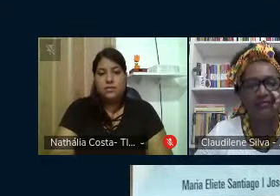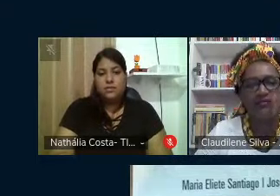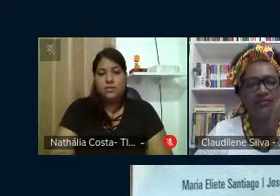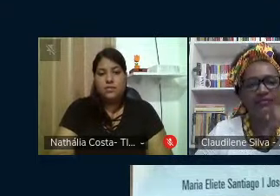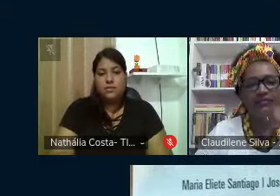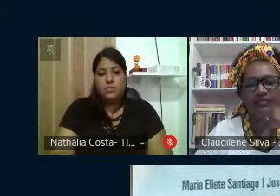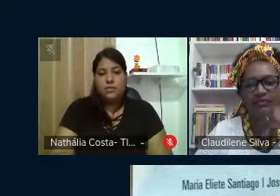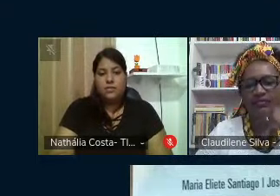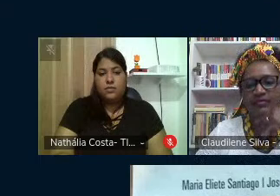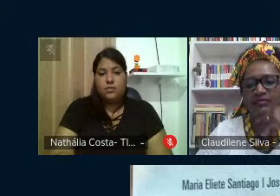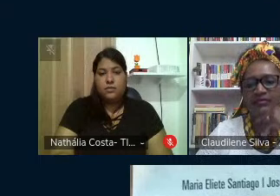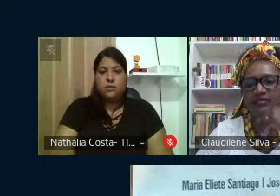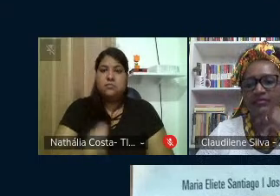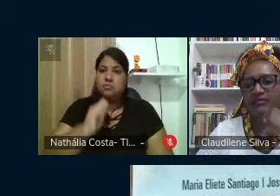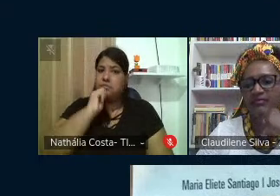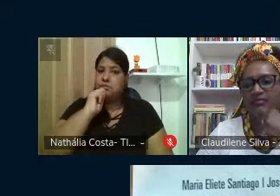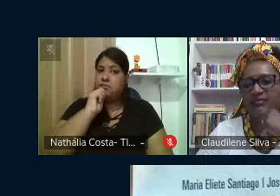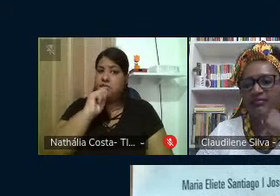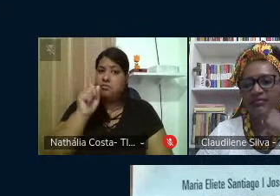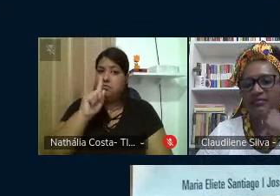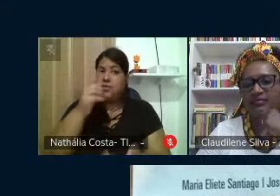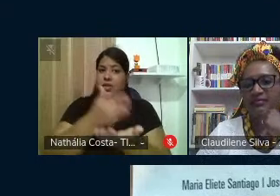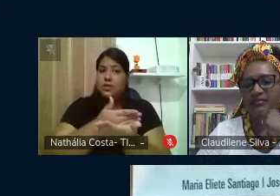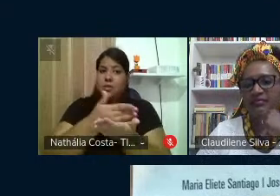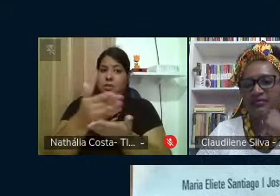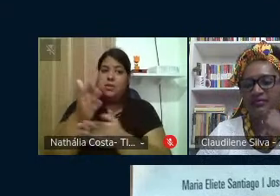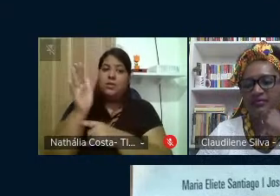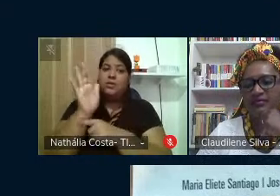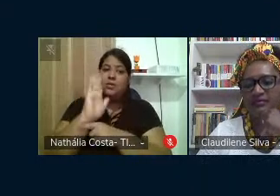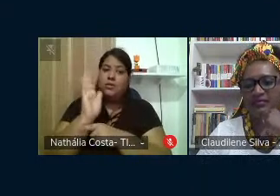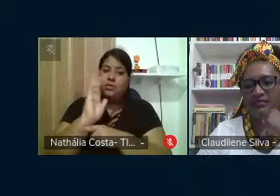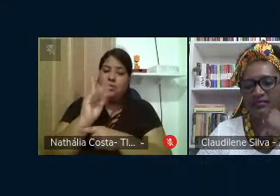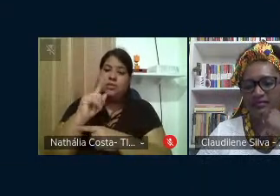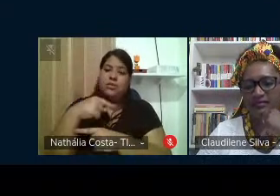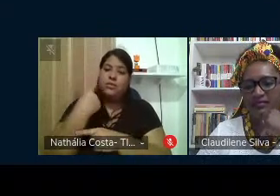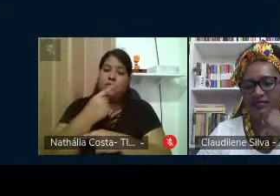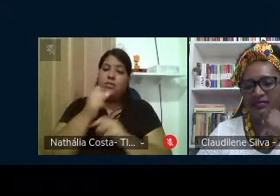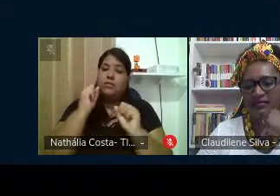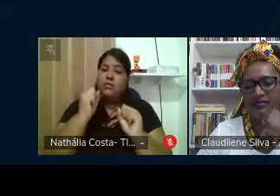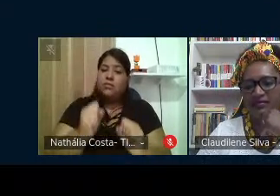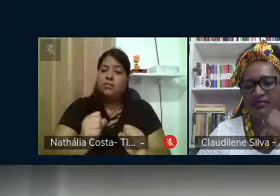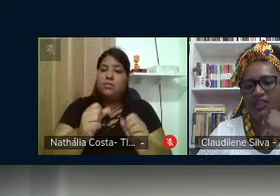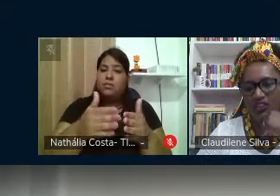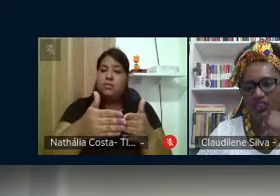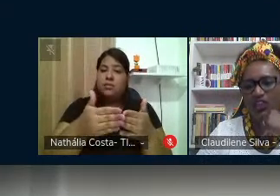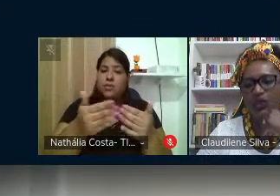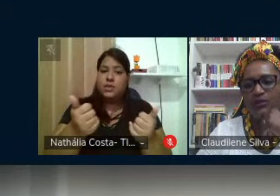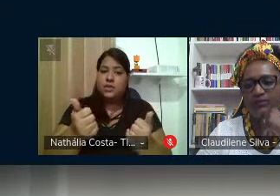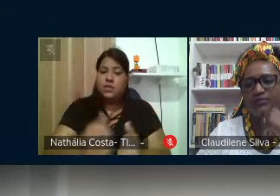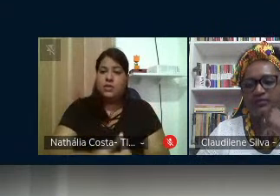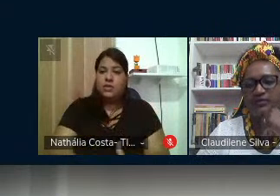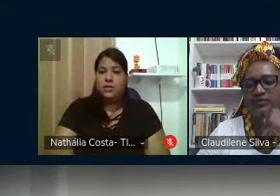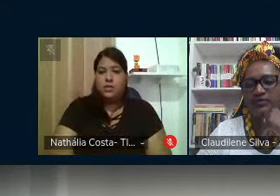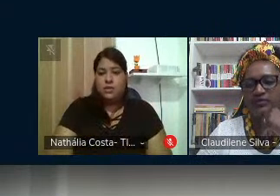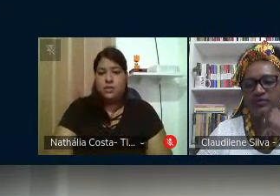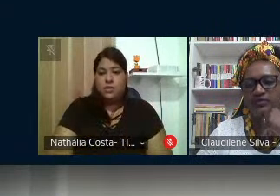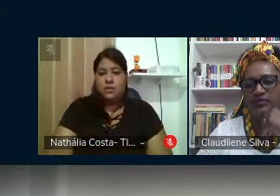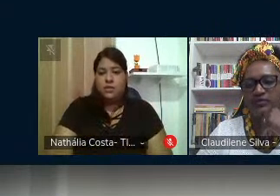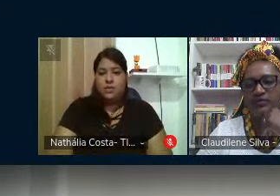Enquanto não entra o vídeo, nós podemos, então, pedir, não é? Está entrando. Ótimo.